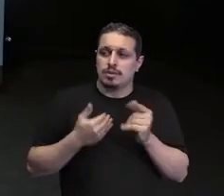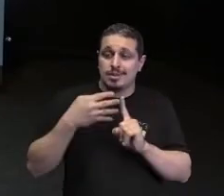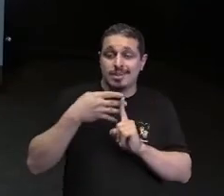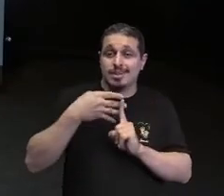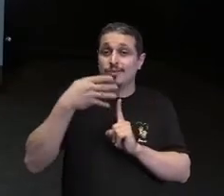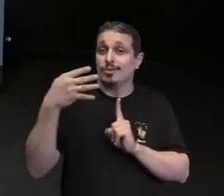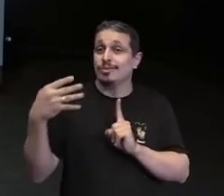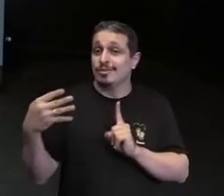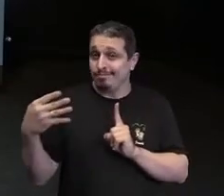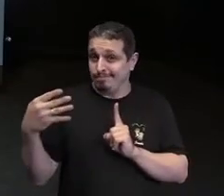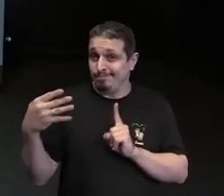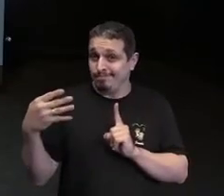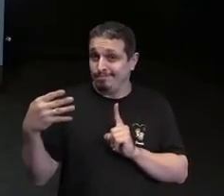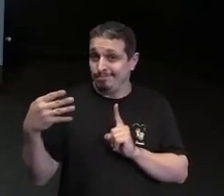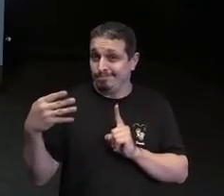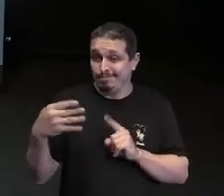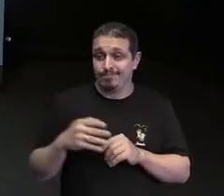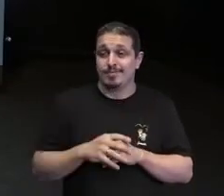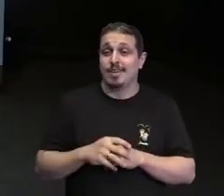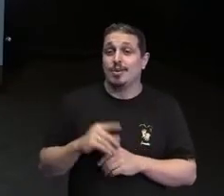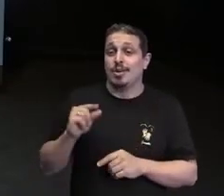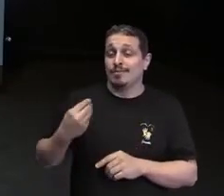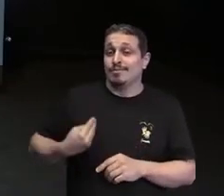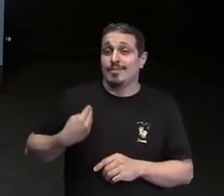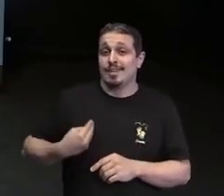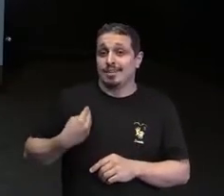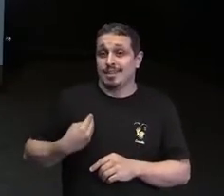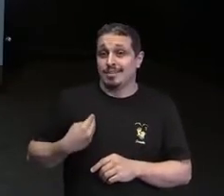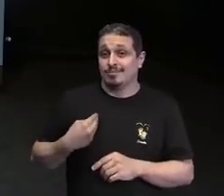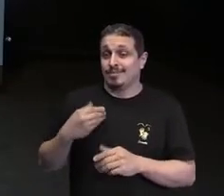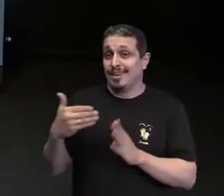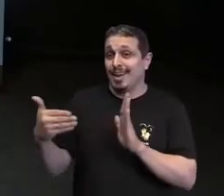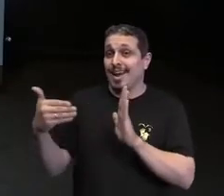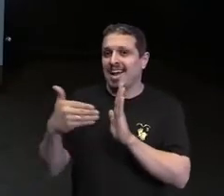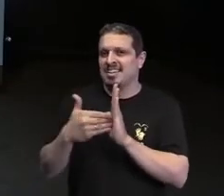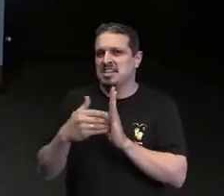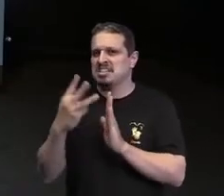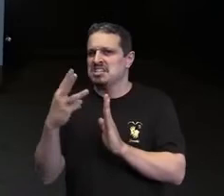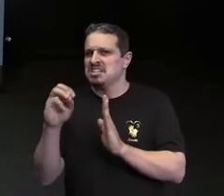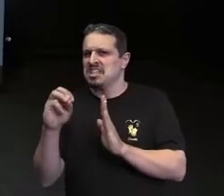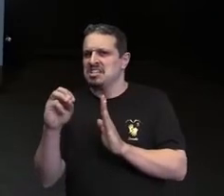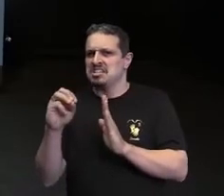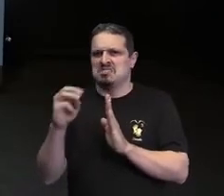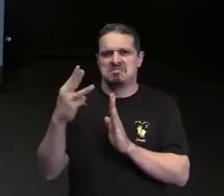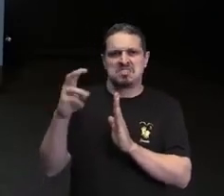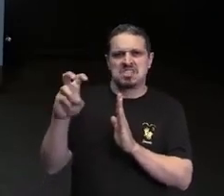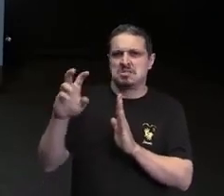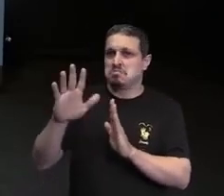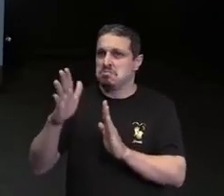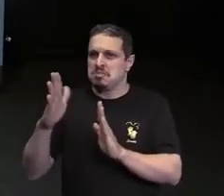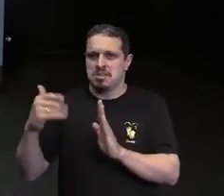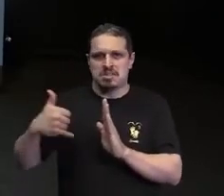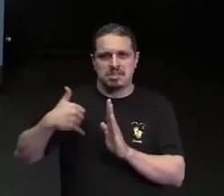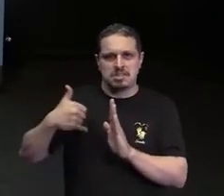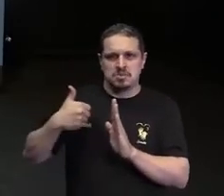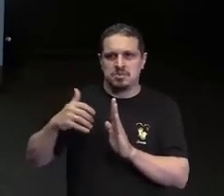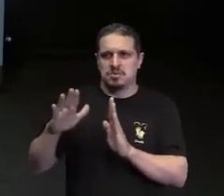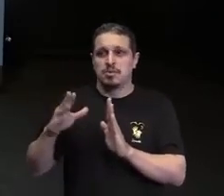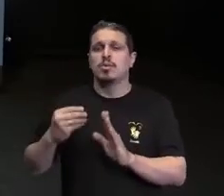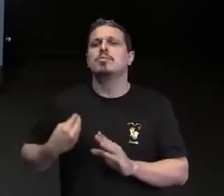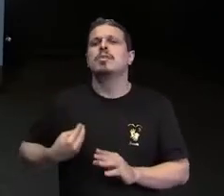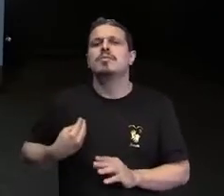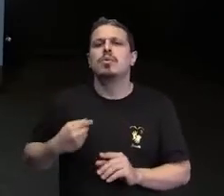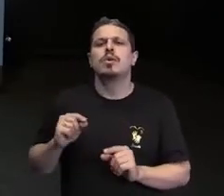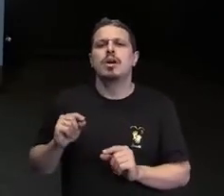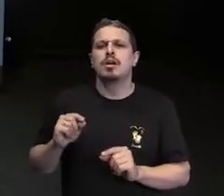anos e ter uma expectativa de vida de 30, 35 anos. Essa criança, ela precisa ser representada aqui hoje por